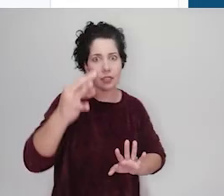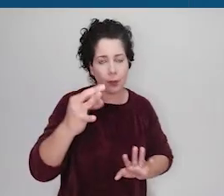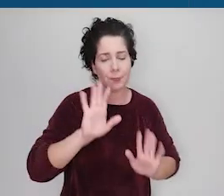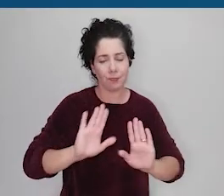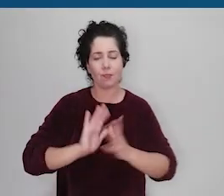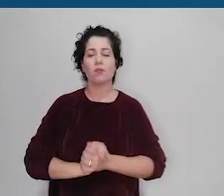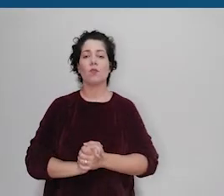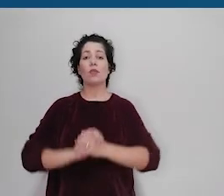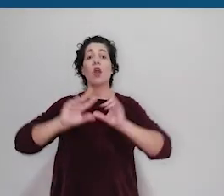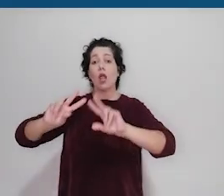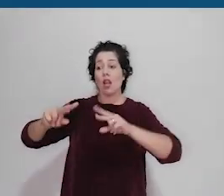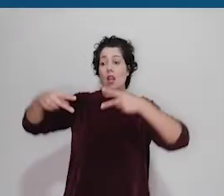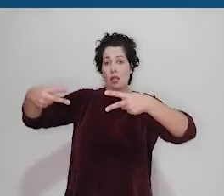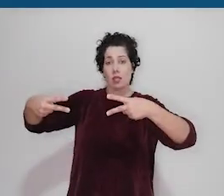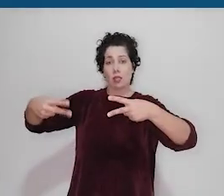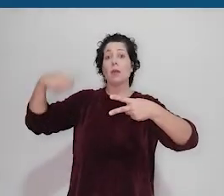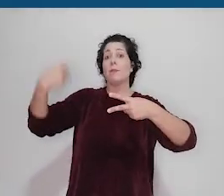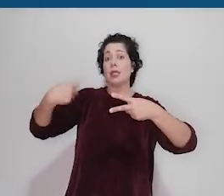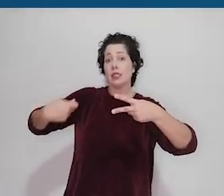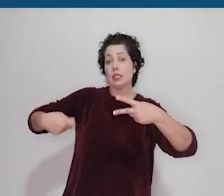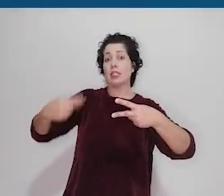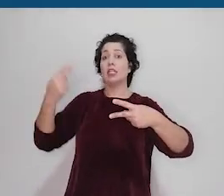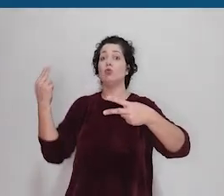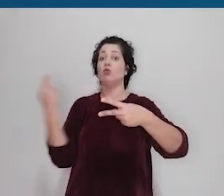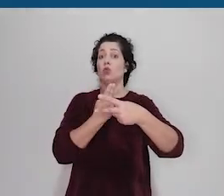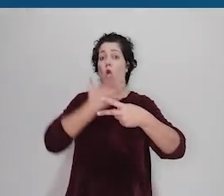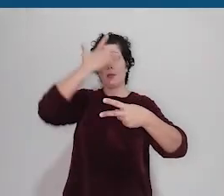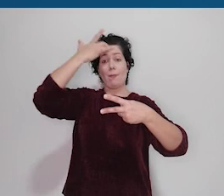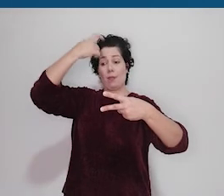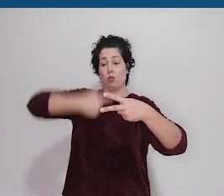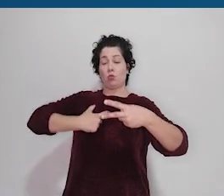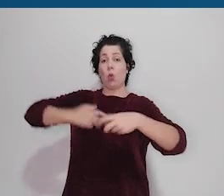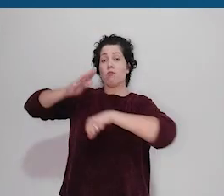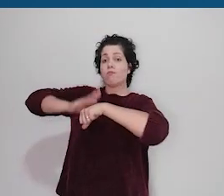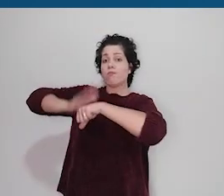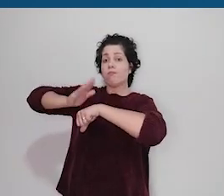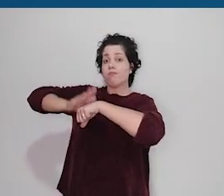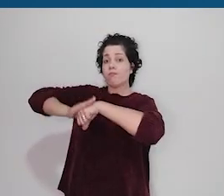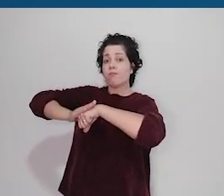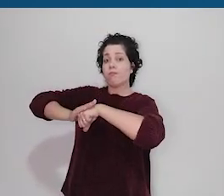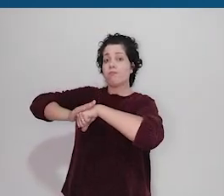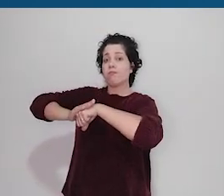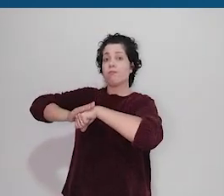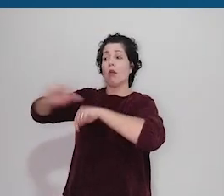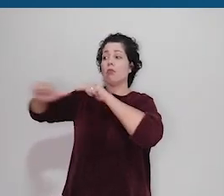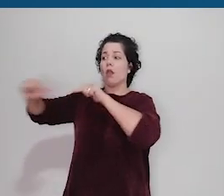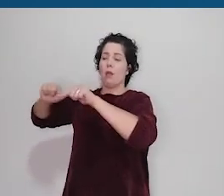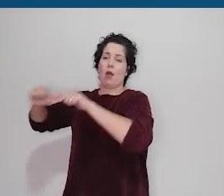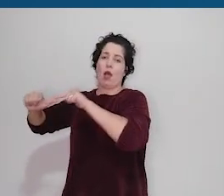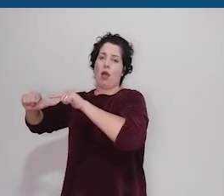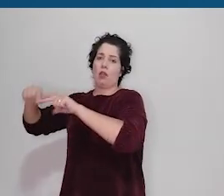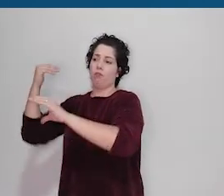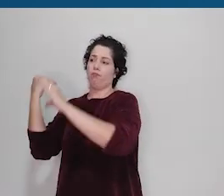Atenção O link do vídeo deve ser adicionado no sistema da CIEP Pela mesma pessoa